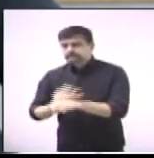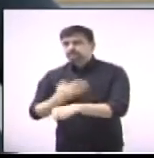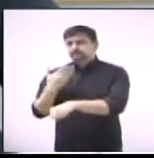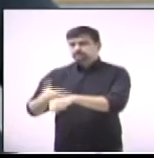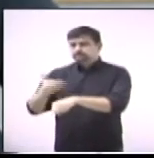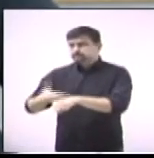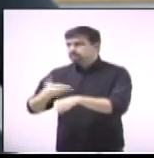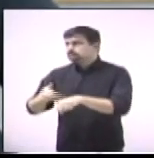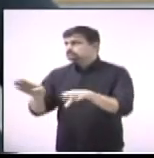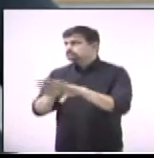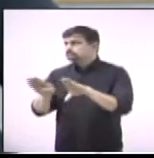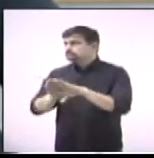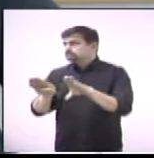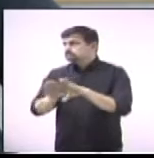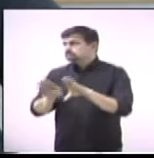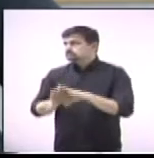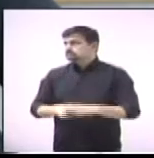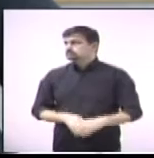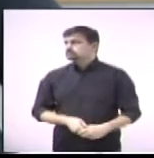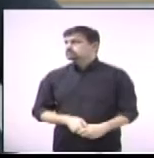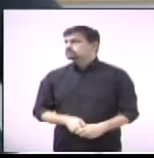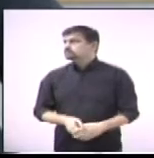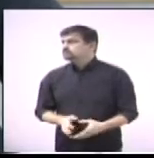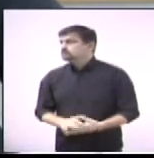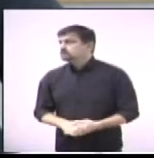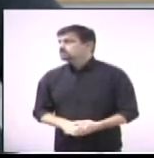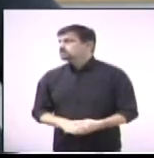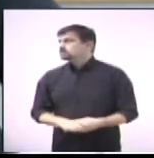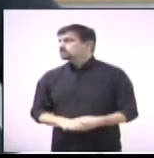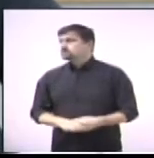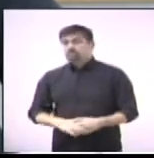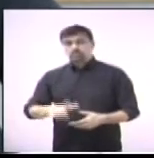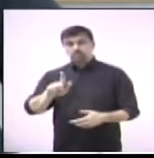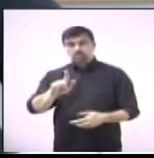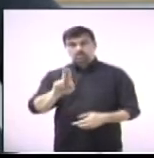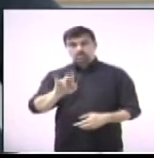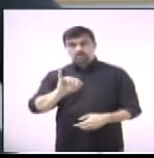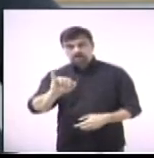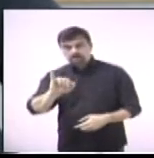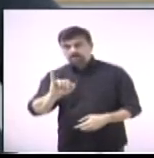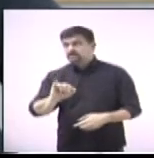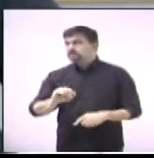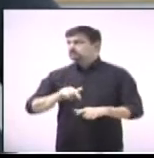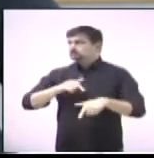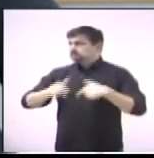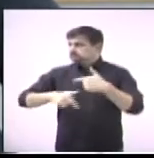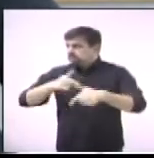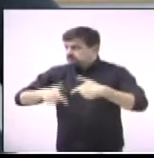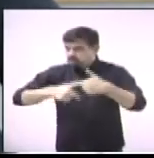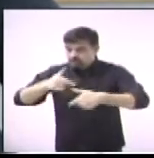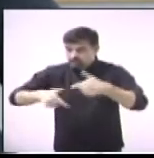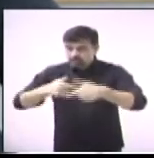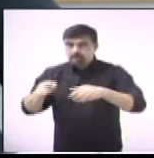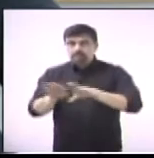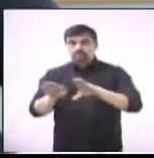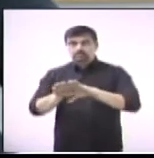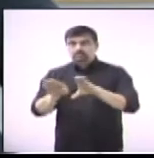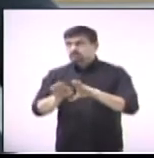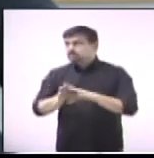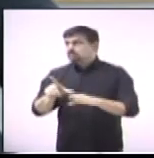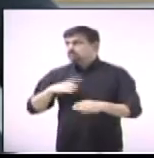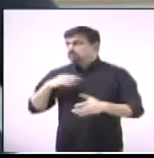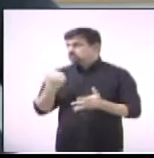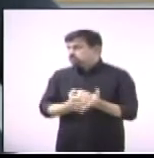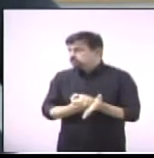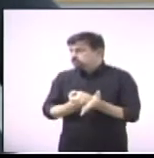Dalvinha, pelo quanto, a Dalvinha e o teu menino, o Gui, o quanto trabalham, o quanto batalham para te dar esse